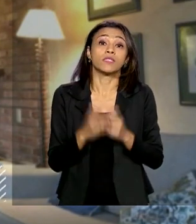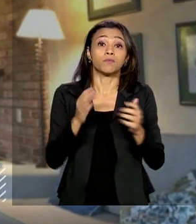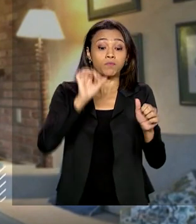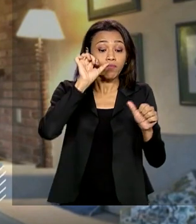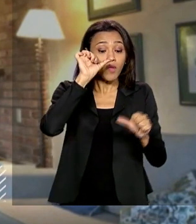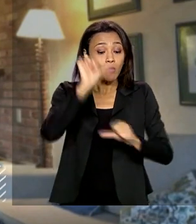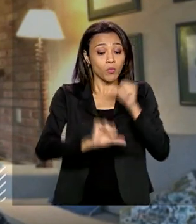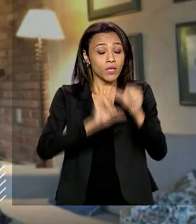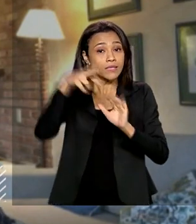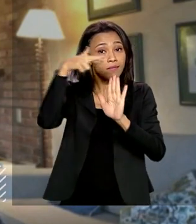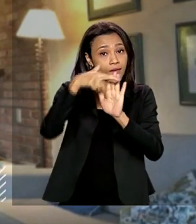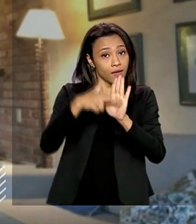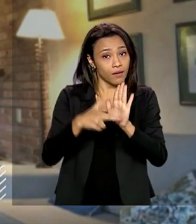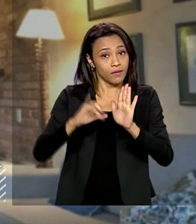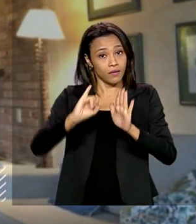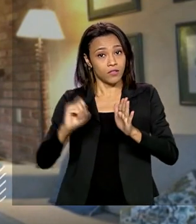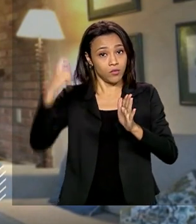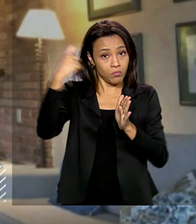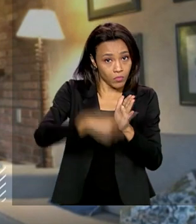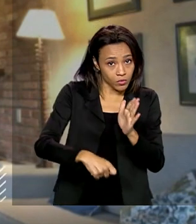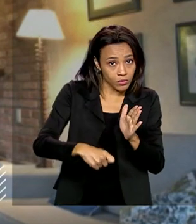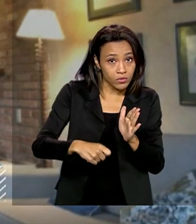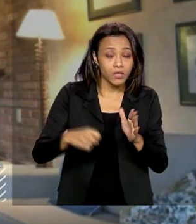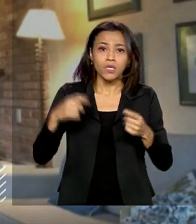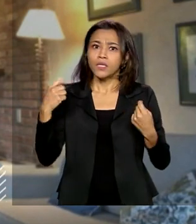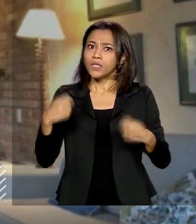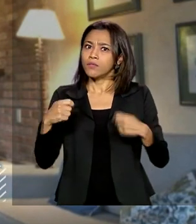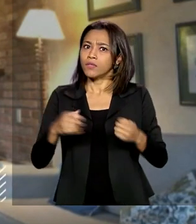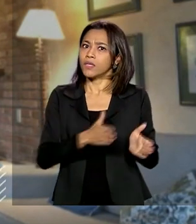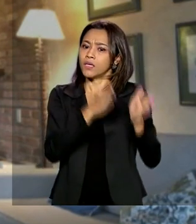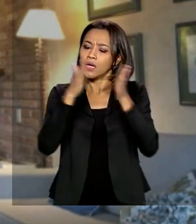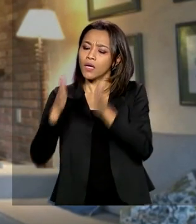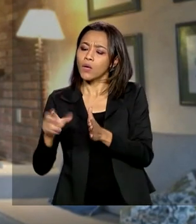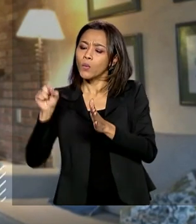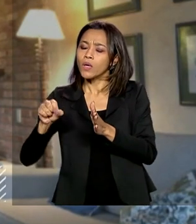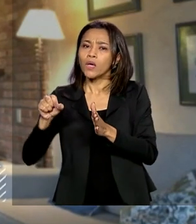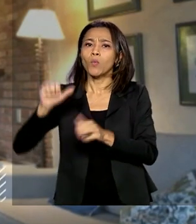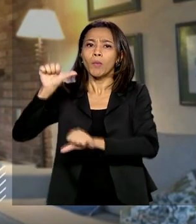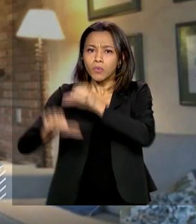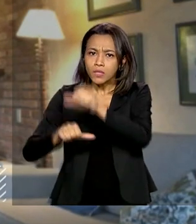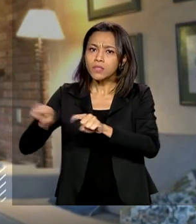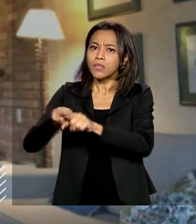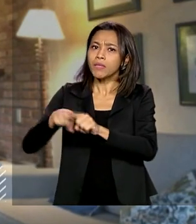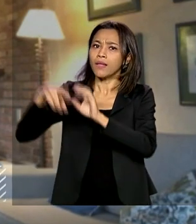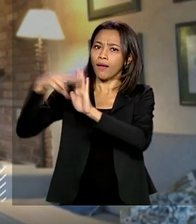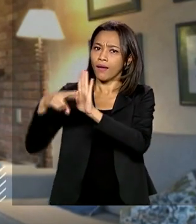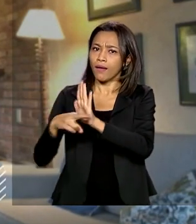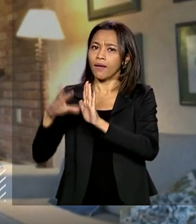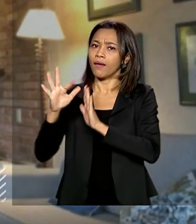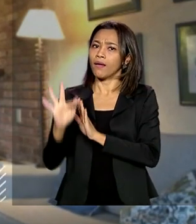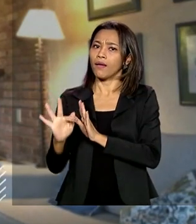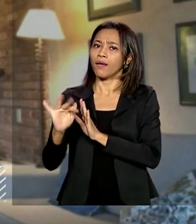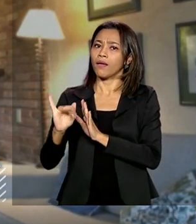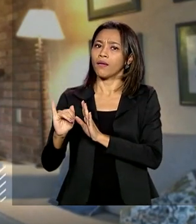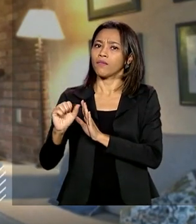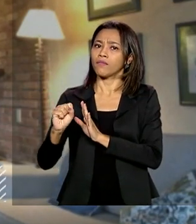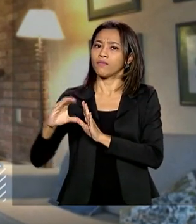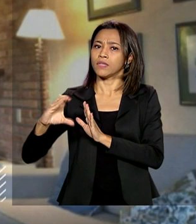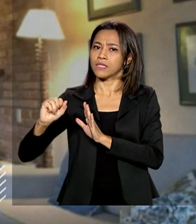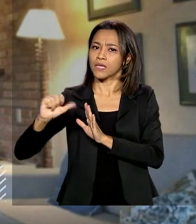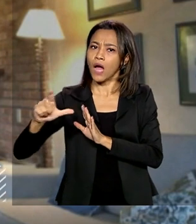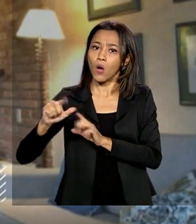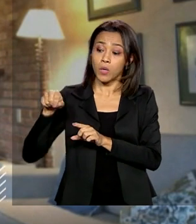tributária que não seja acompanhada de uma reforma fiscal. E a reforma fiscal passa